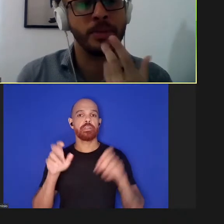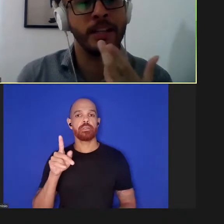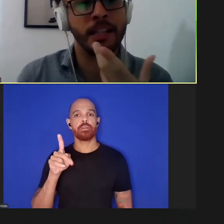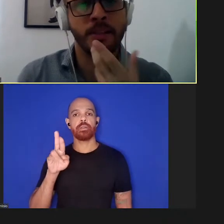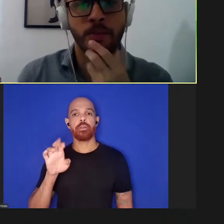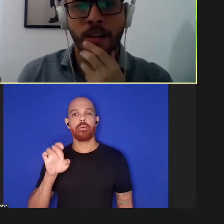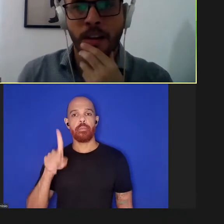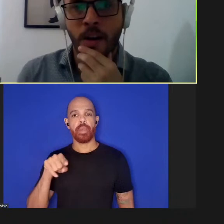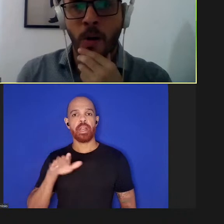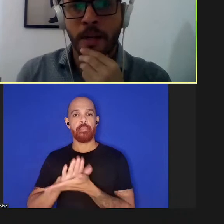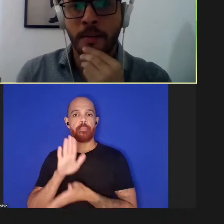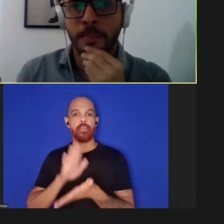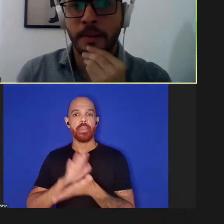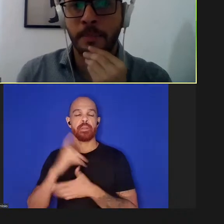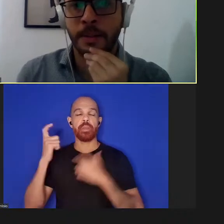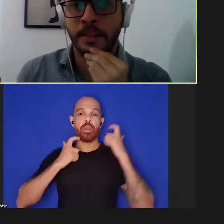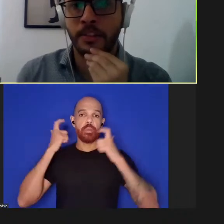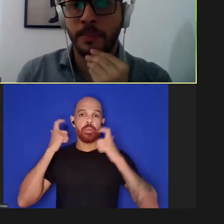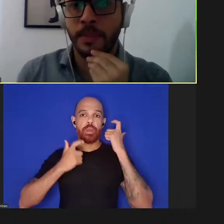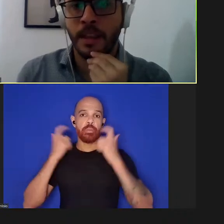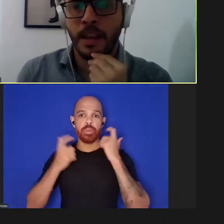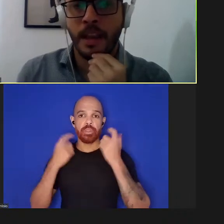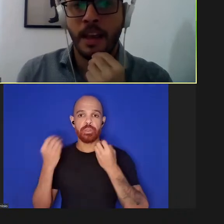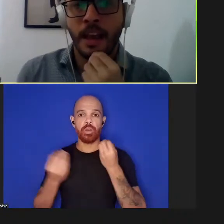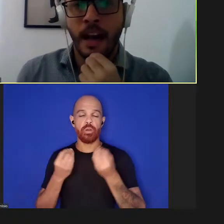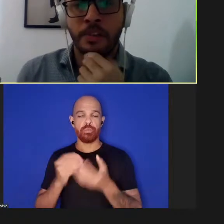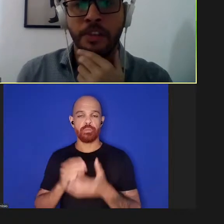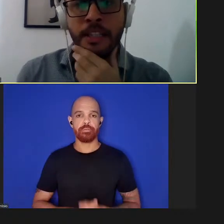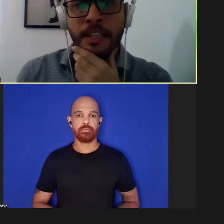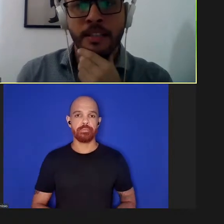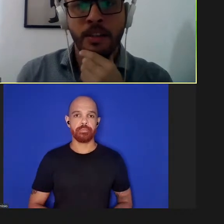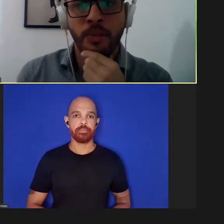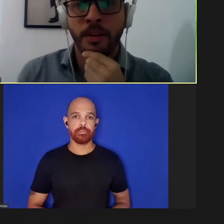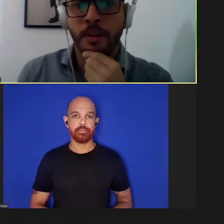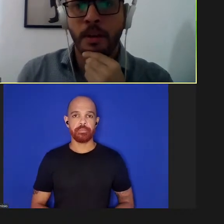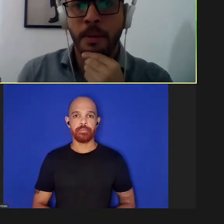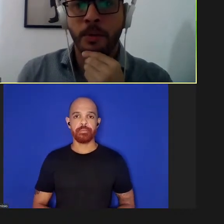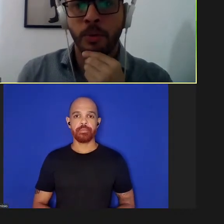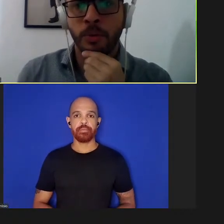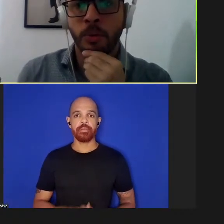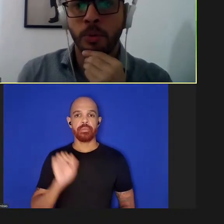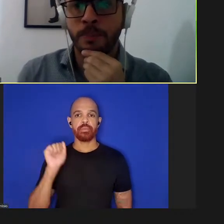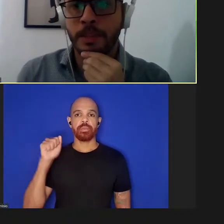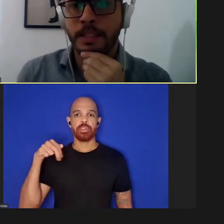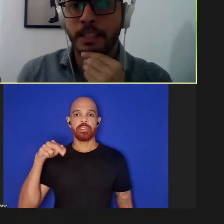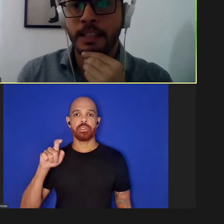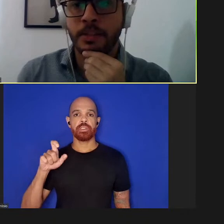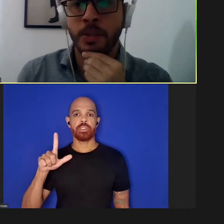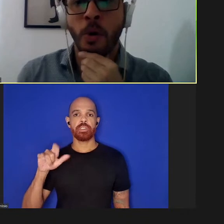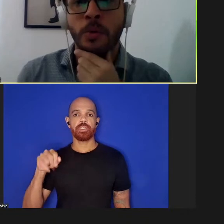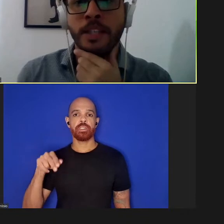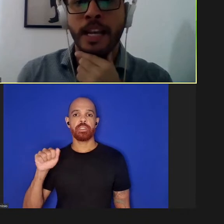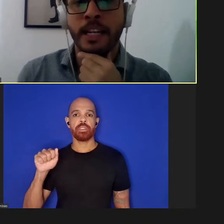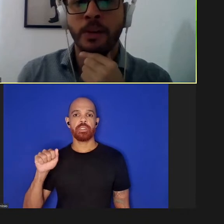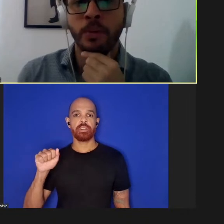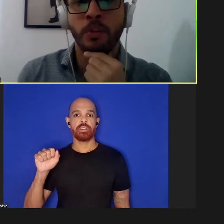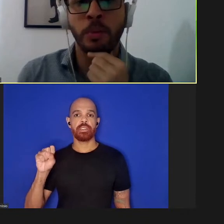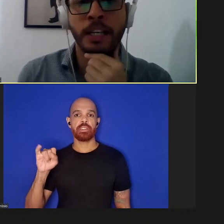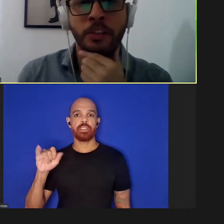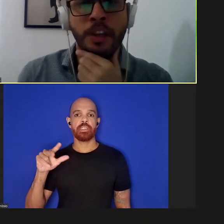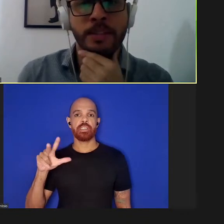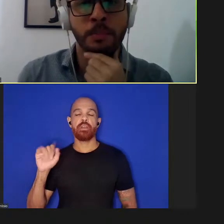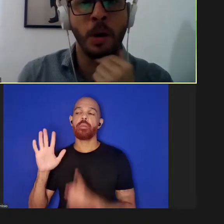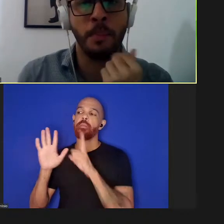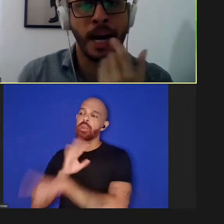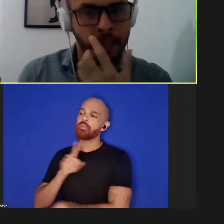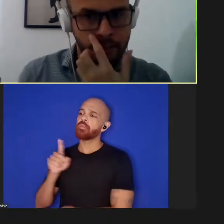preocupação em relação ao pré-print a Angelina Silva perguntou se o senhor considera que o novo